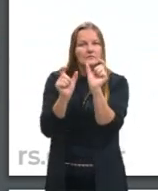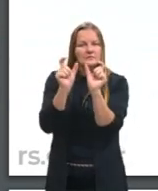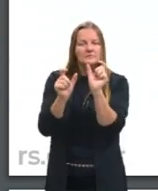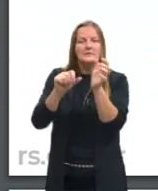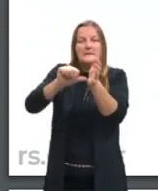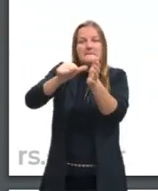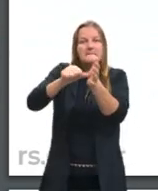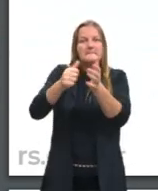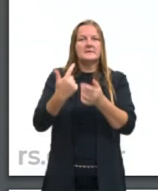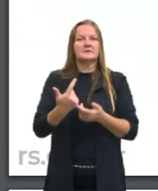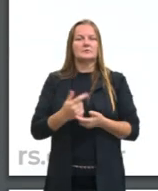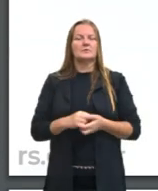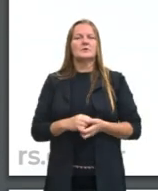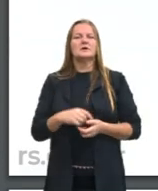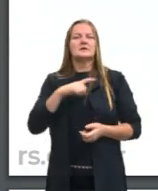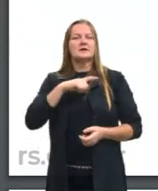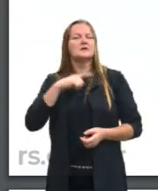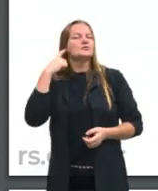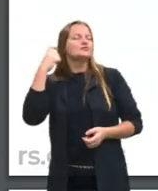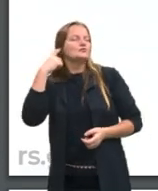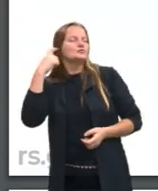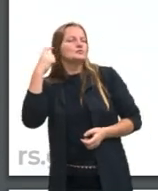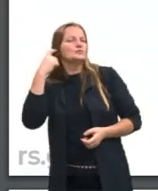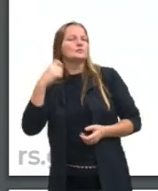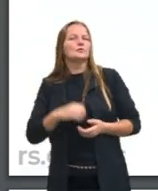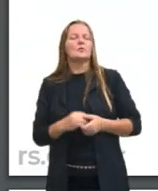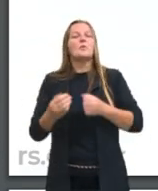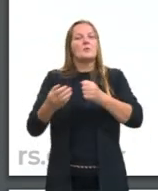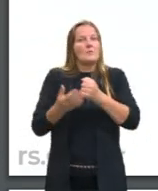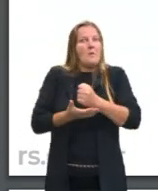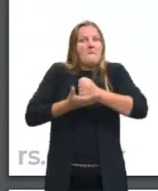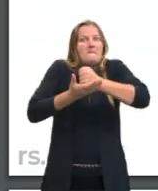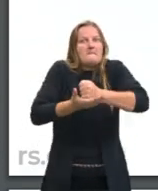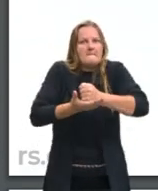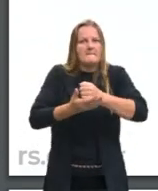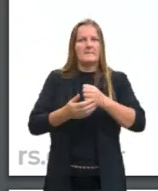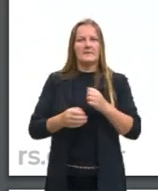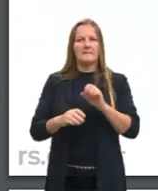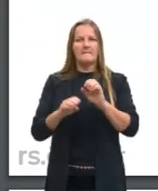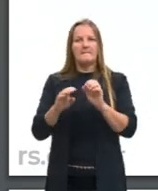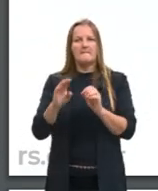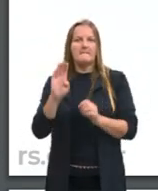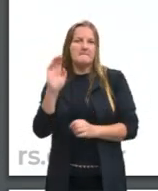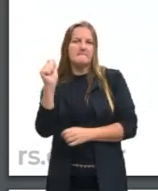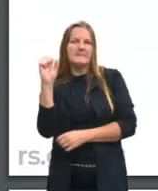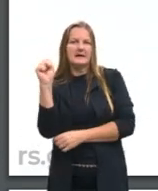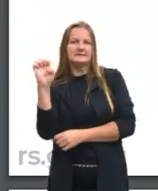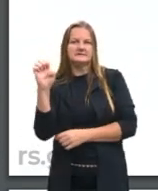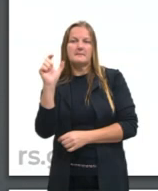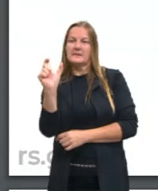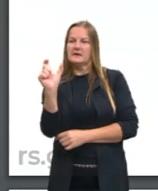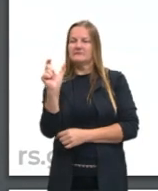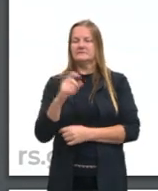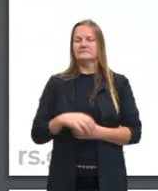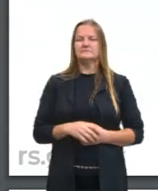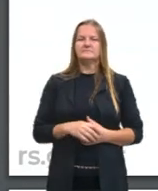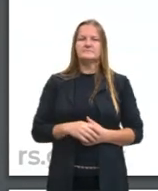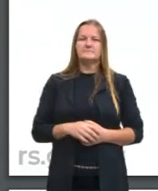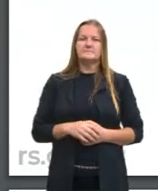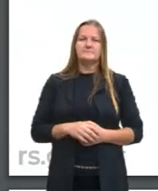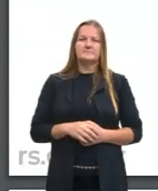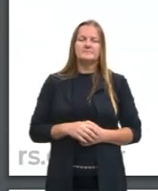primeiro, bom, eu tenho sons, né? O som é a base daquilo que a gente conhece como palavra, né?